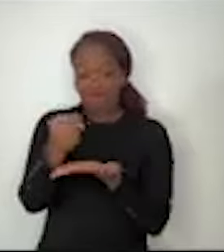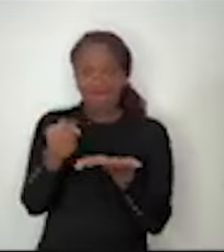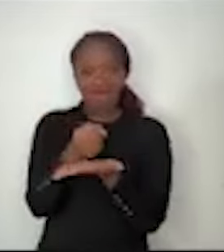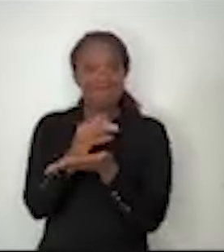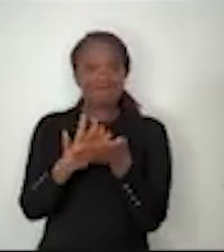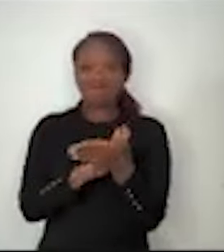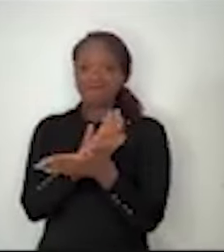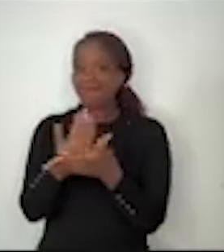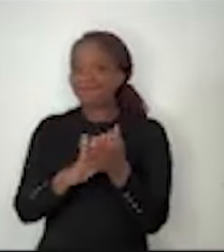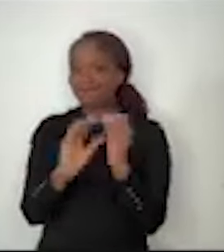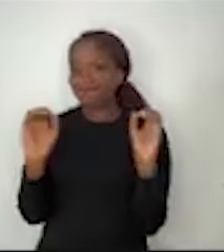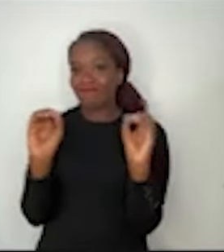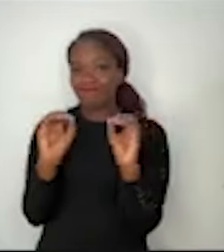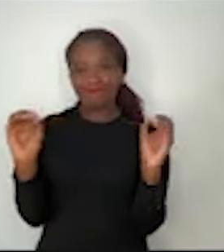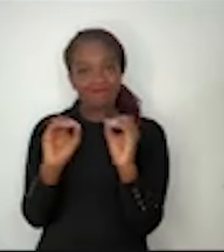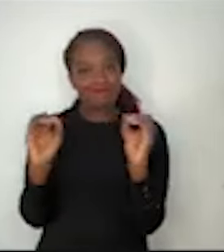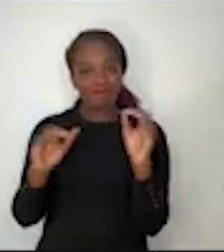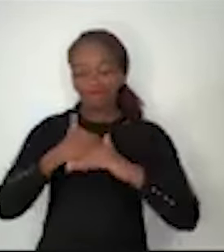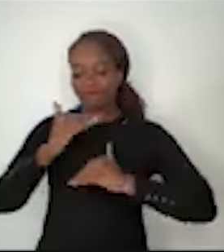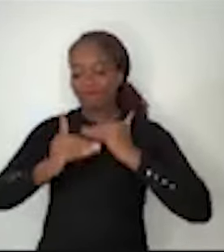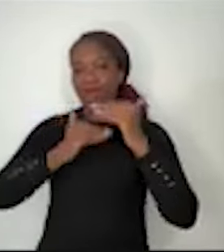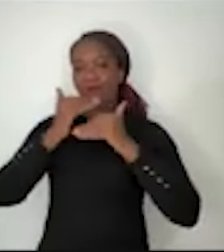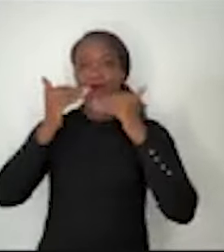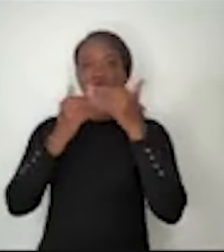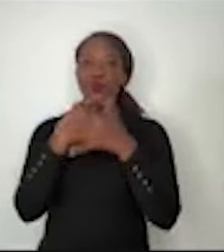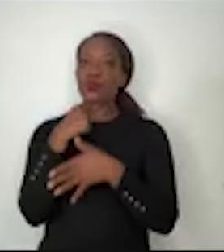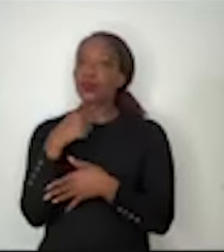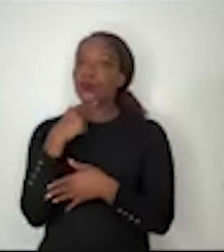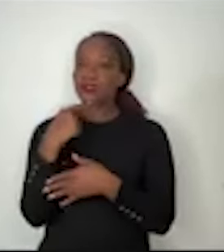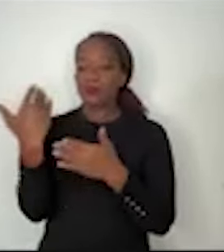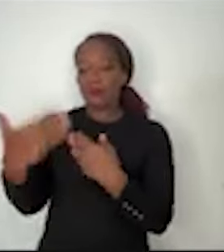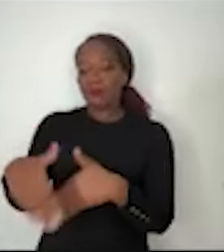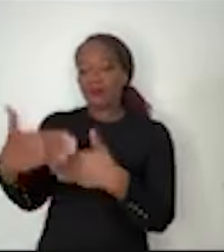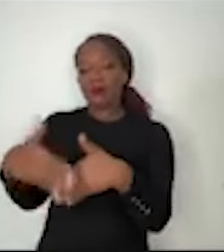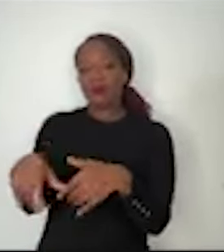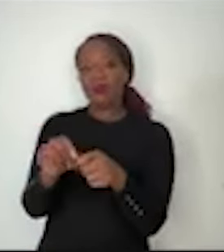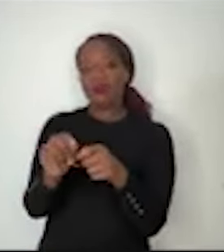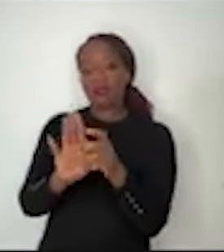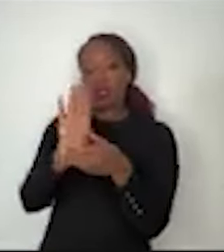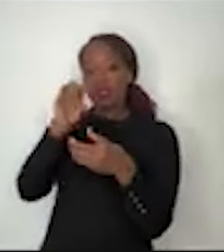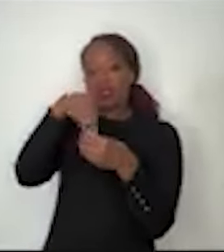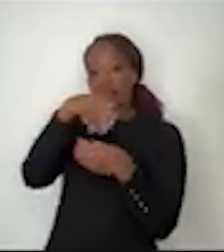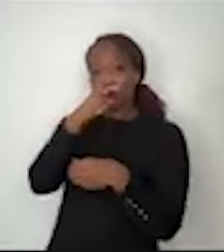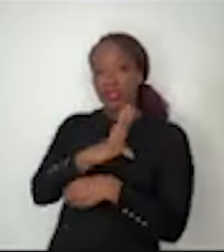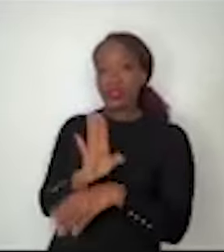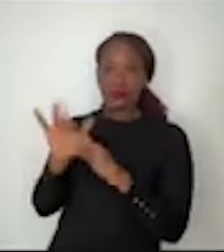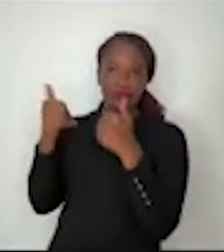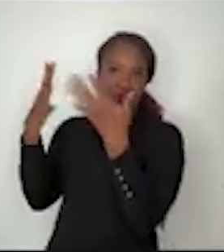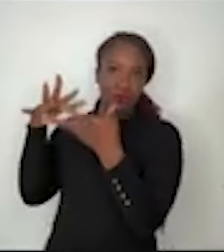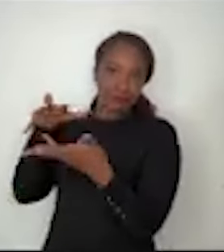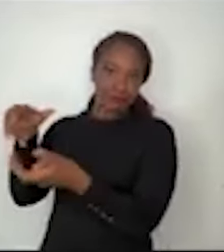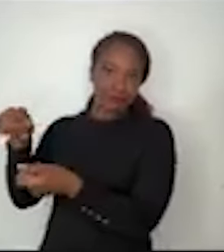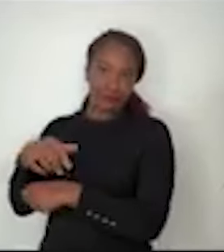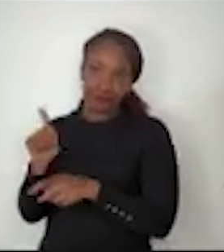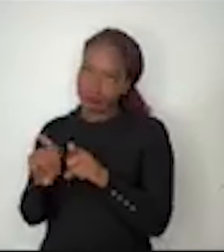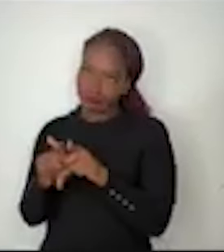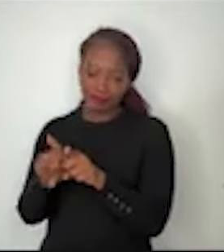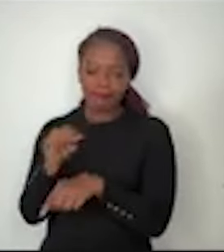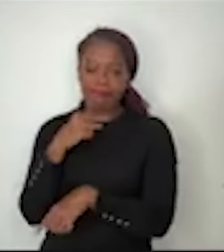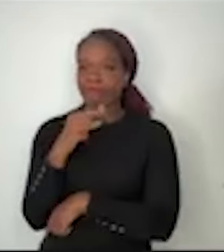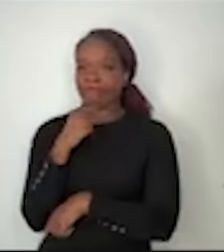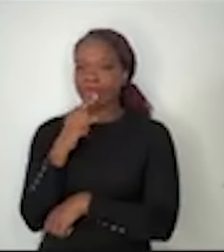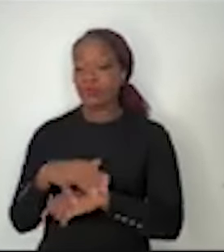não tem bom desempenho nos exames, nem internos, nem internacionais. Portanto, esse tem que ser um foco